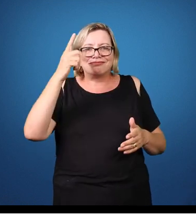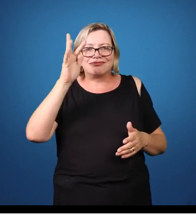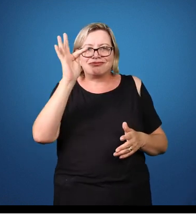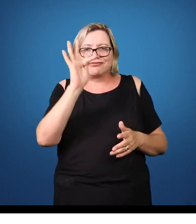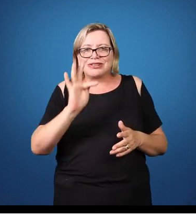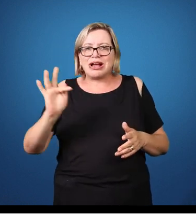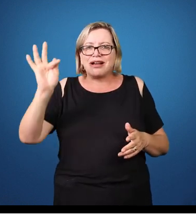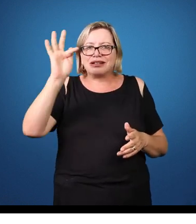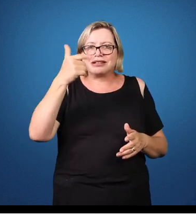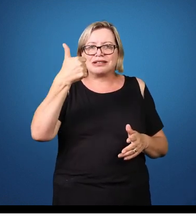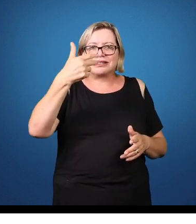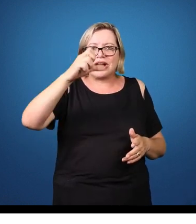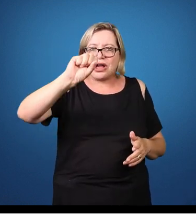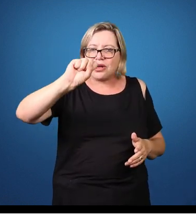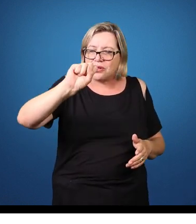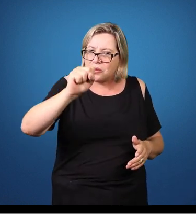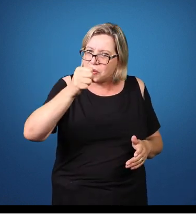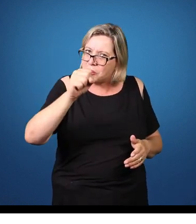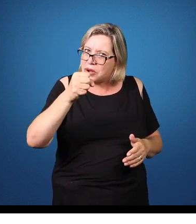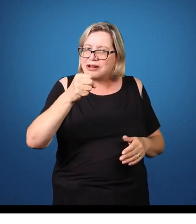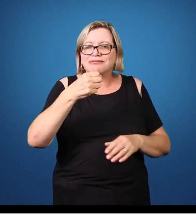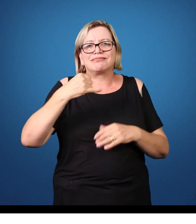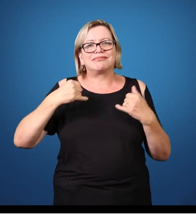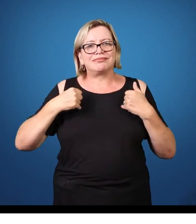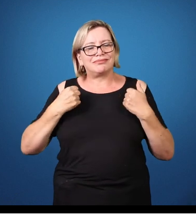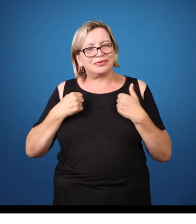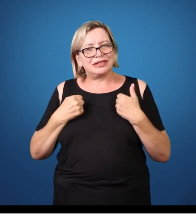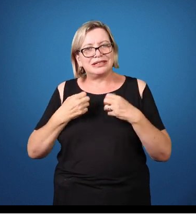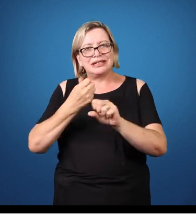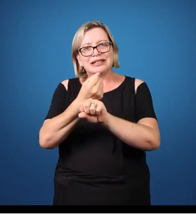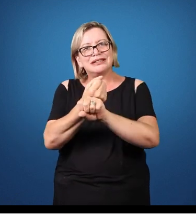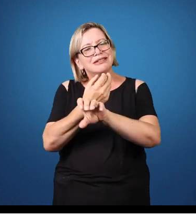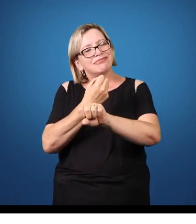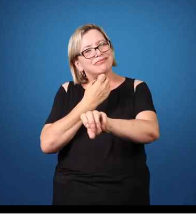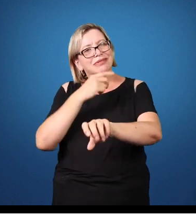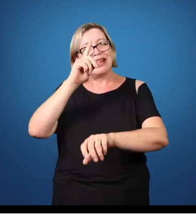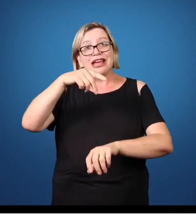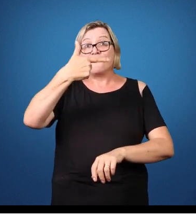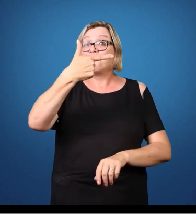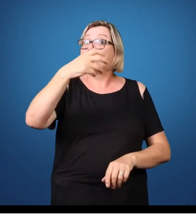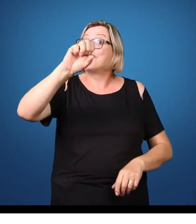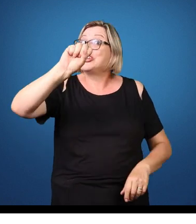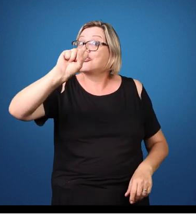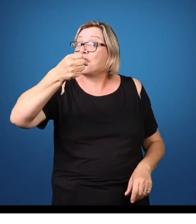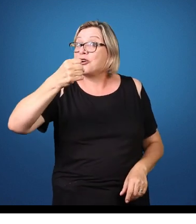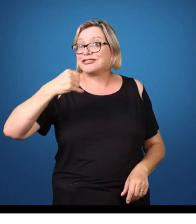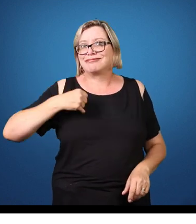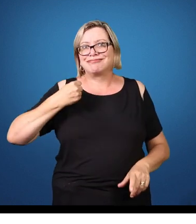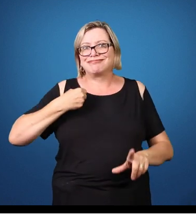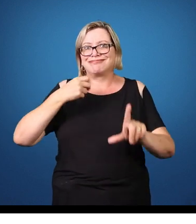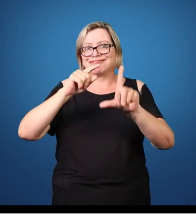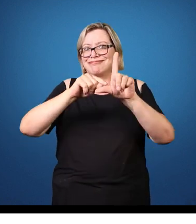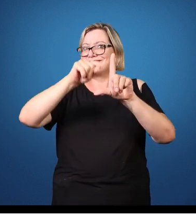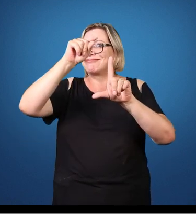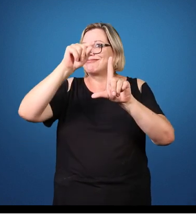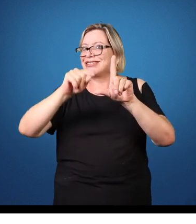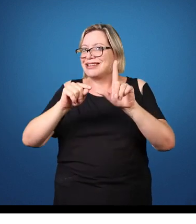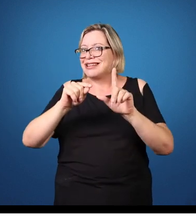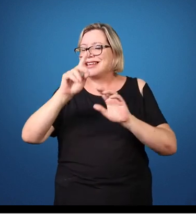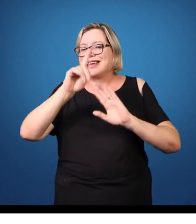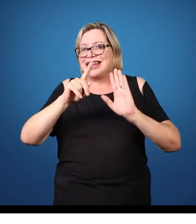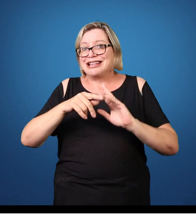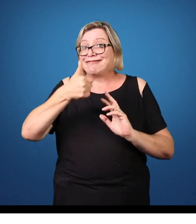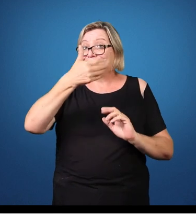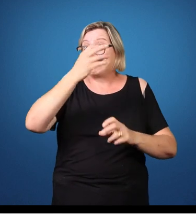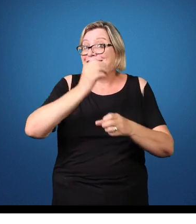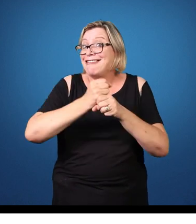anos de entrada. 28 anos. Há uma diferença de 10 anos, são duas gerações aí praticamente, né? Há uma diferença significativa, né? Significativa.